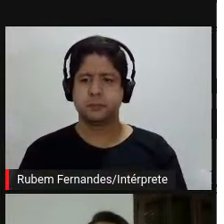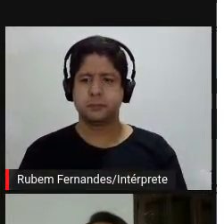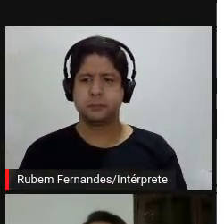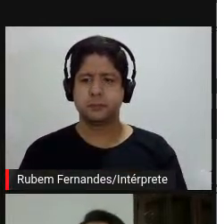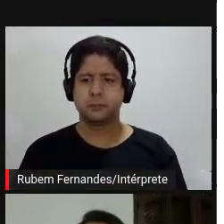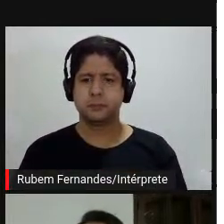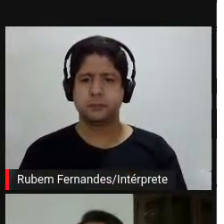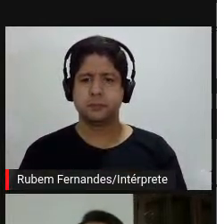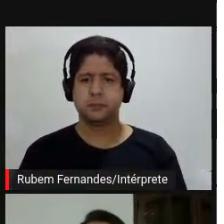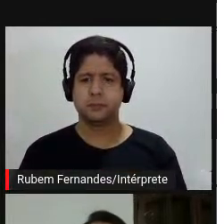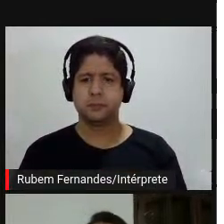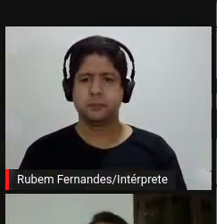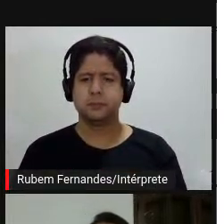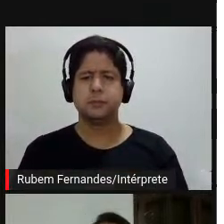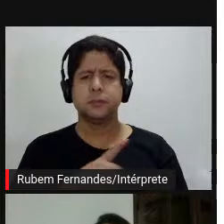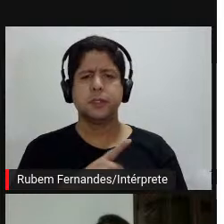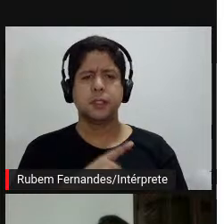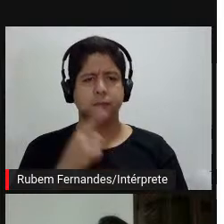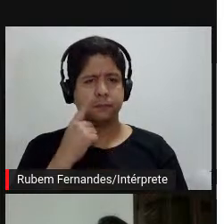tem uma